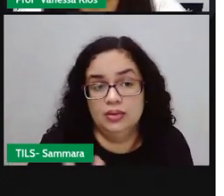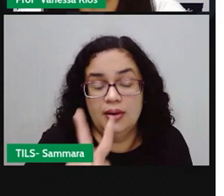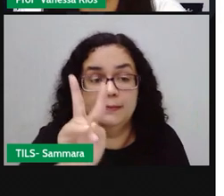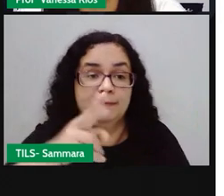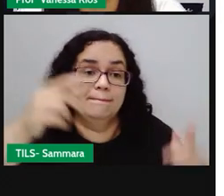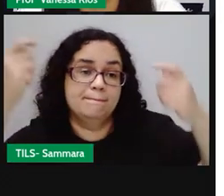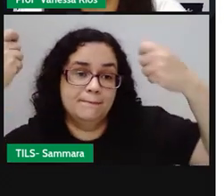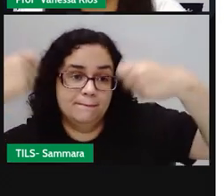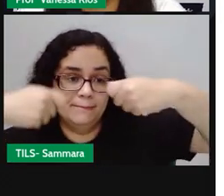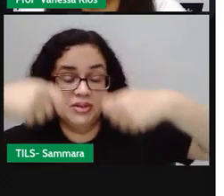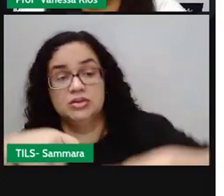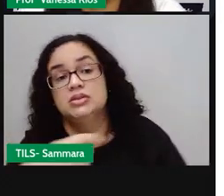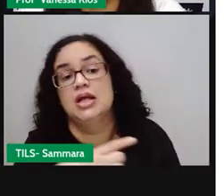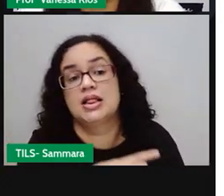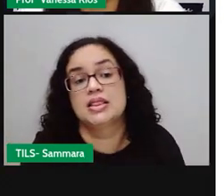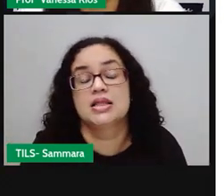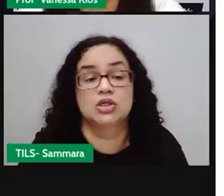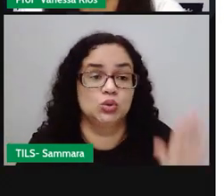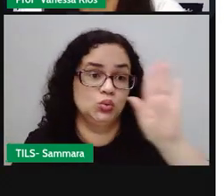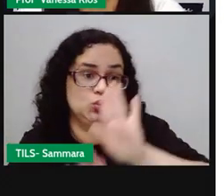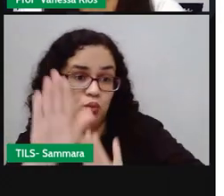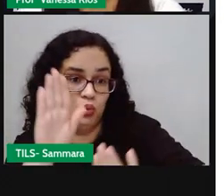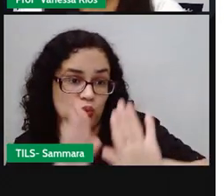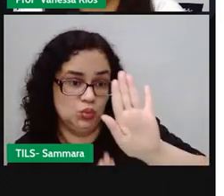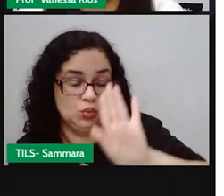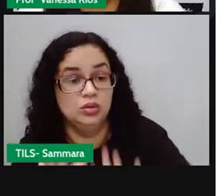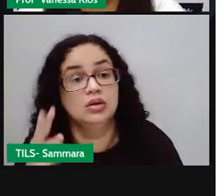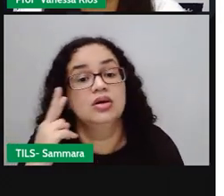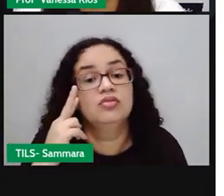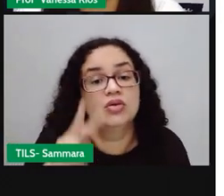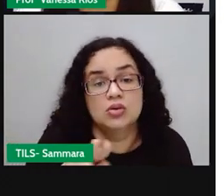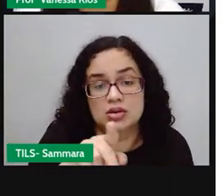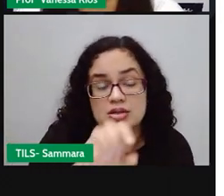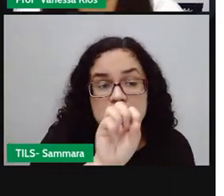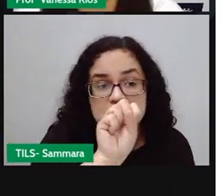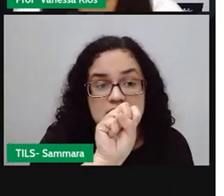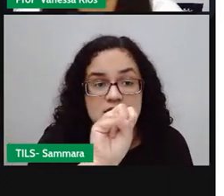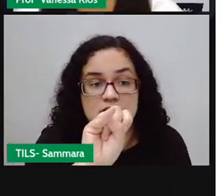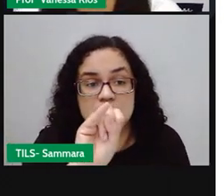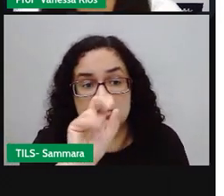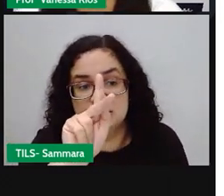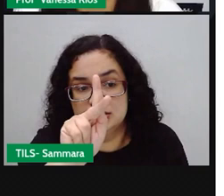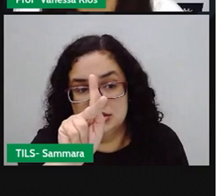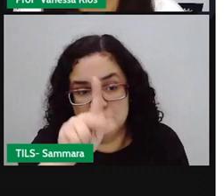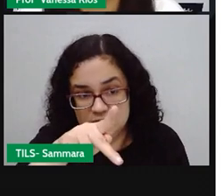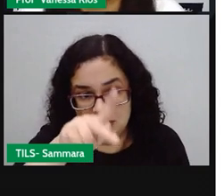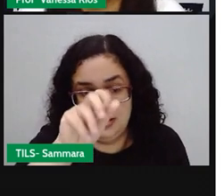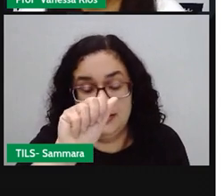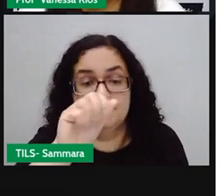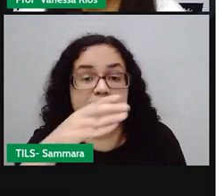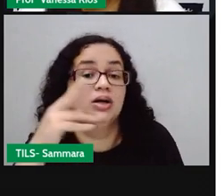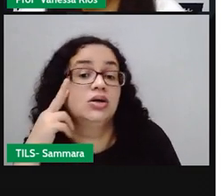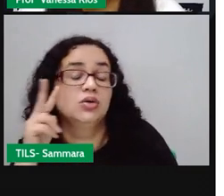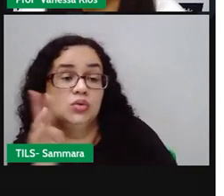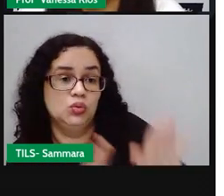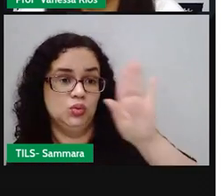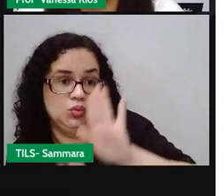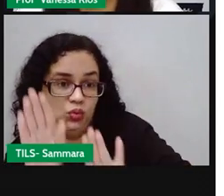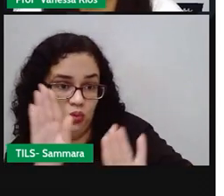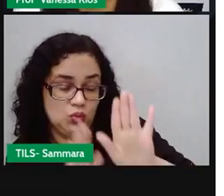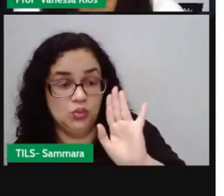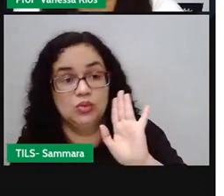ele precisa receber cuidados. Então, a gente viu o CIPAC, que é um órgão aí que vai identificar e cuidar dos